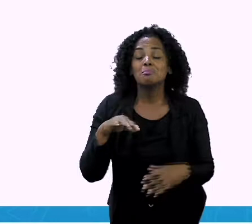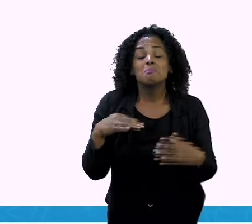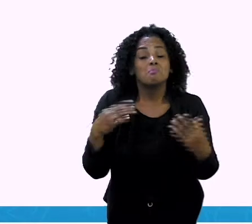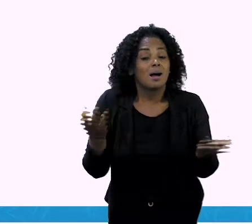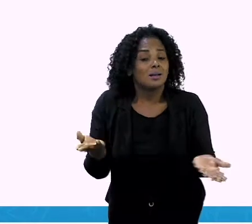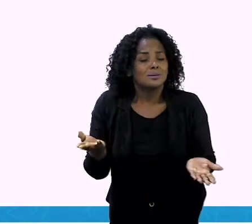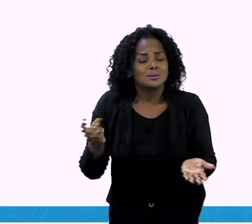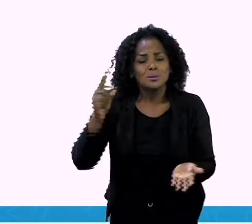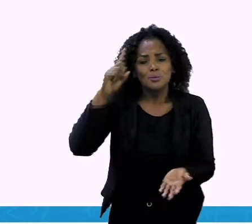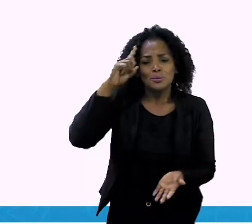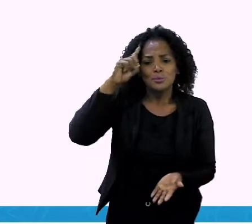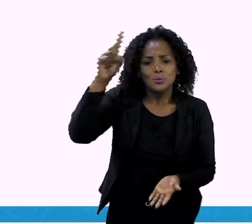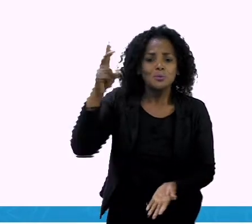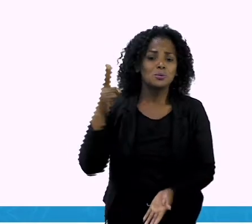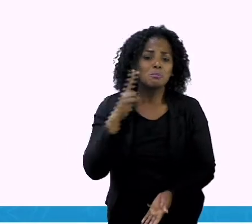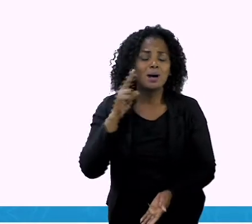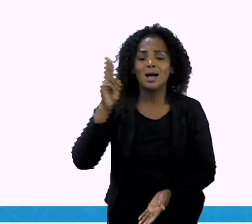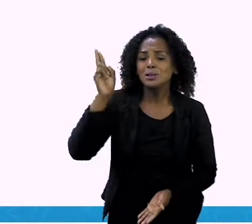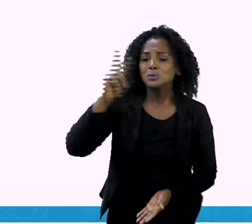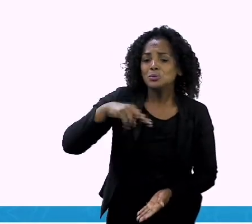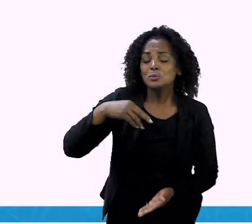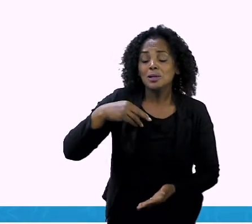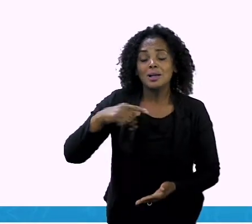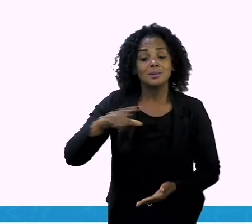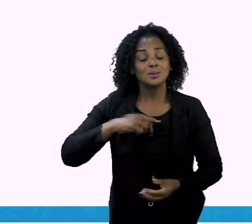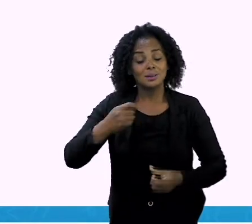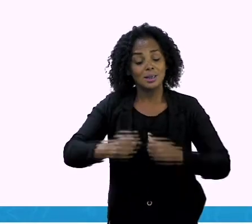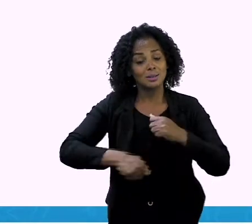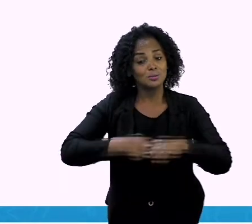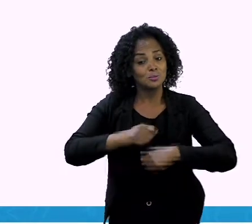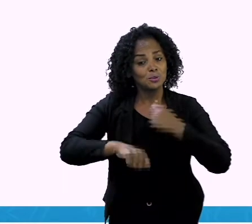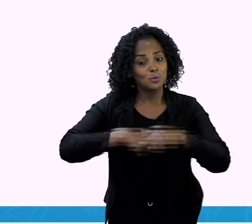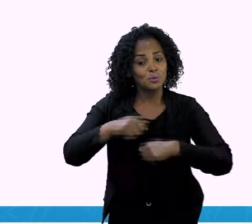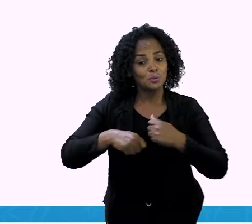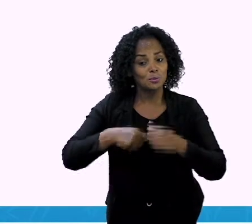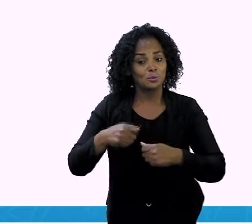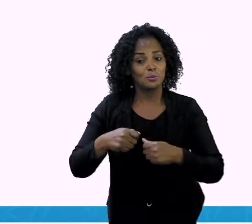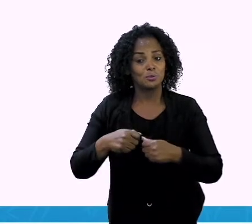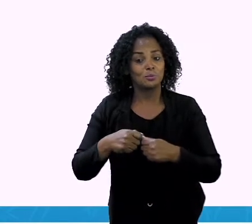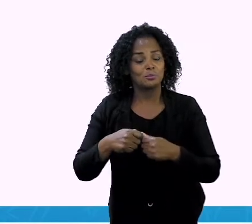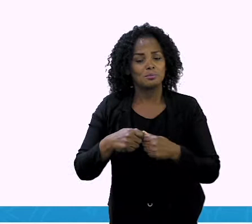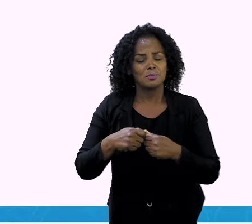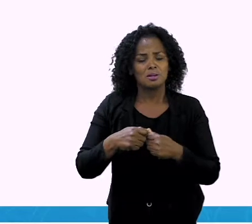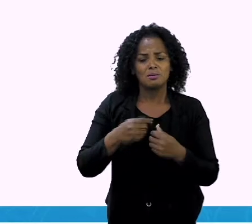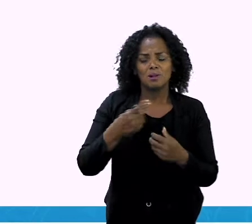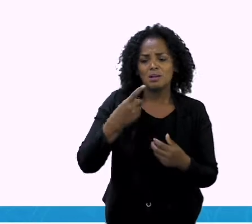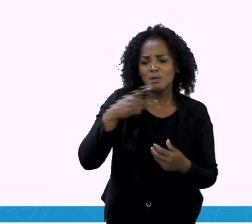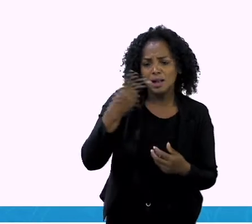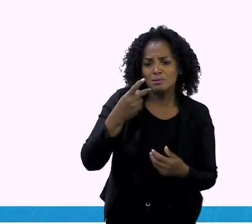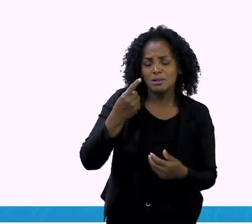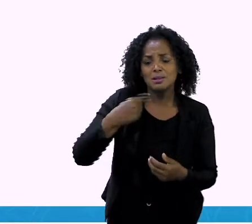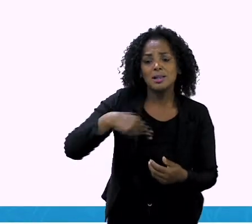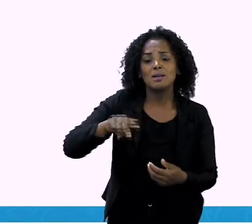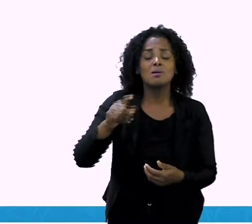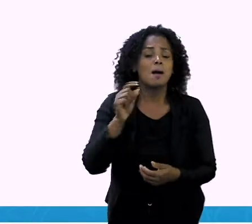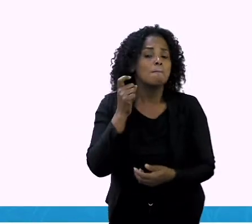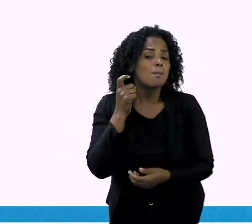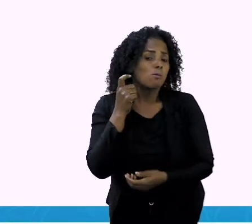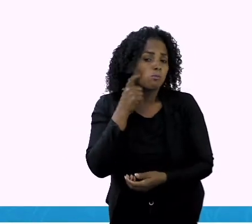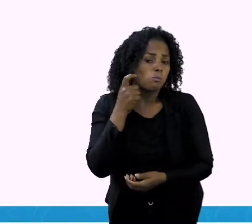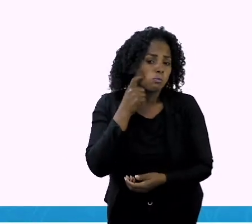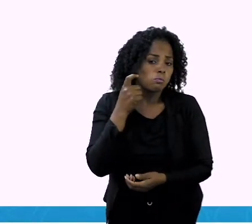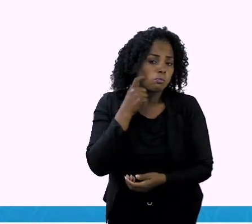troco. Ô menino, leva uma bala de troco. Um dia, Catapimba